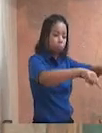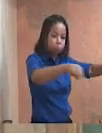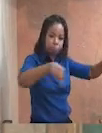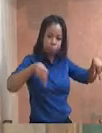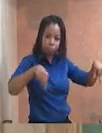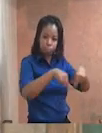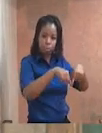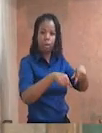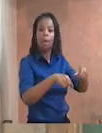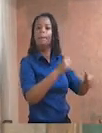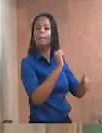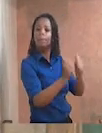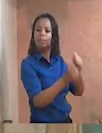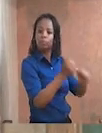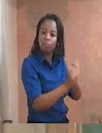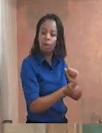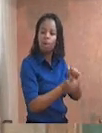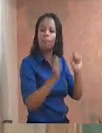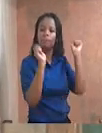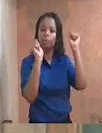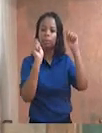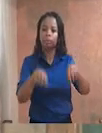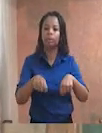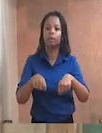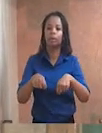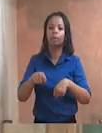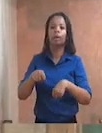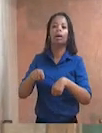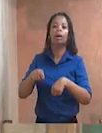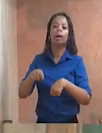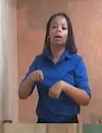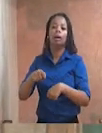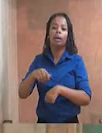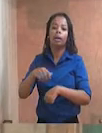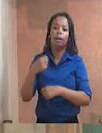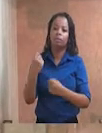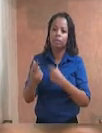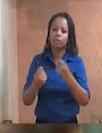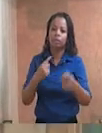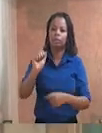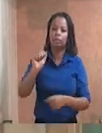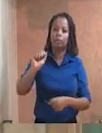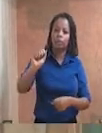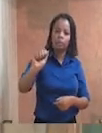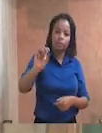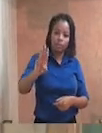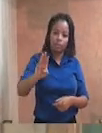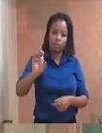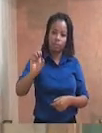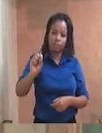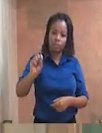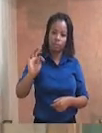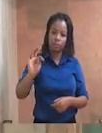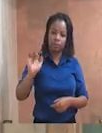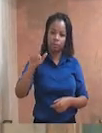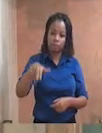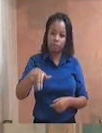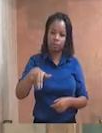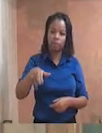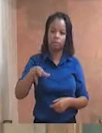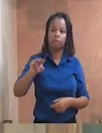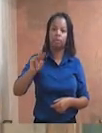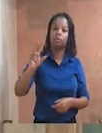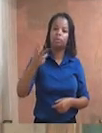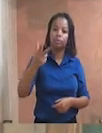localizada na Avenida Winston Church, número 434, centro deste